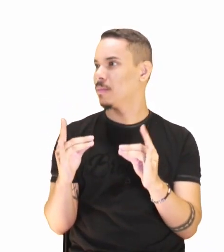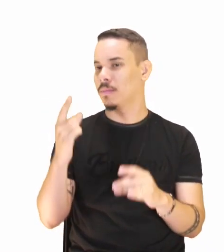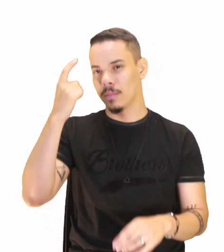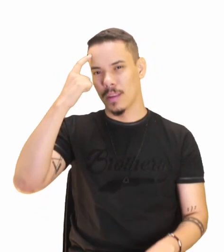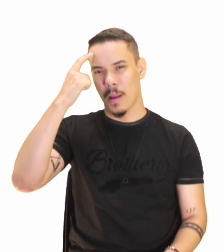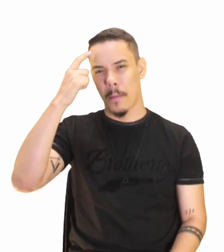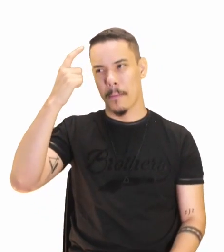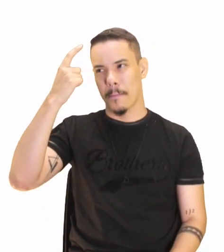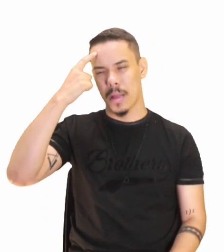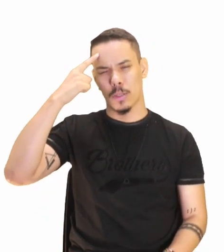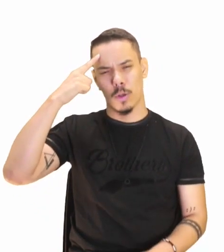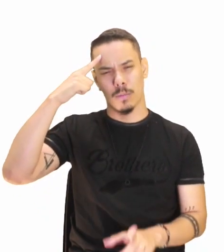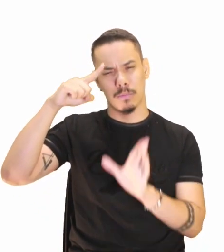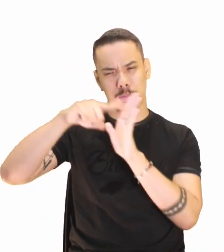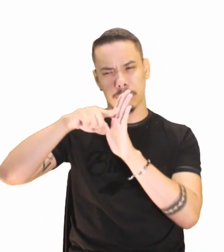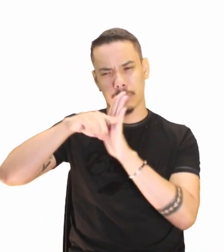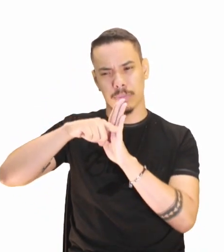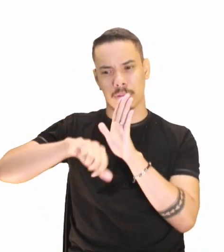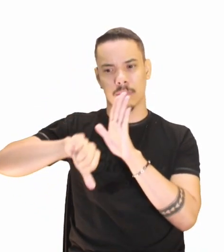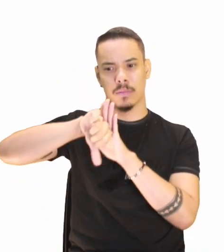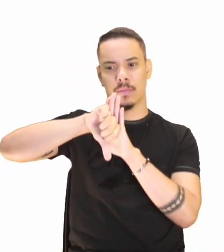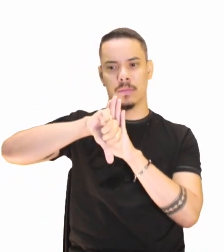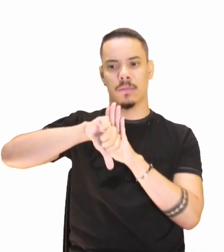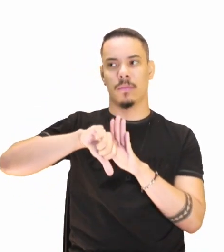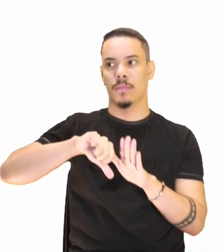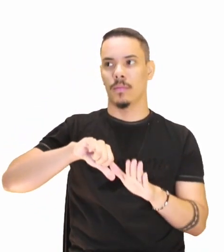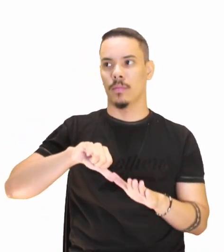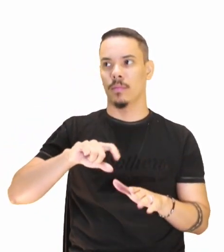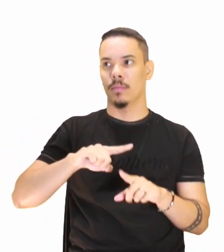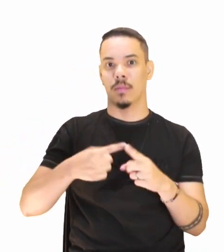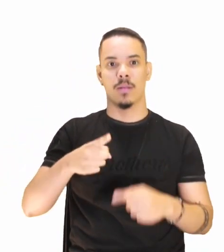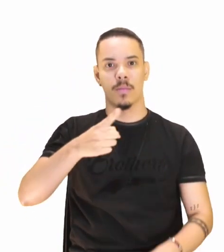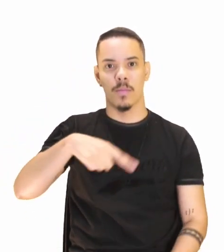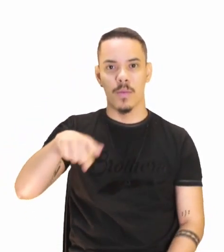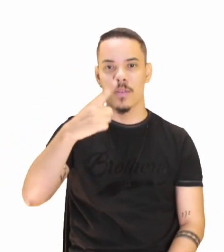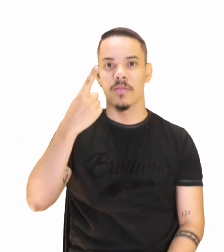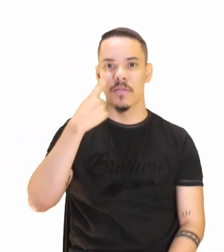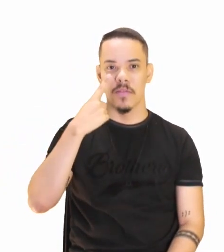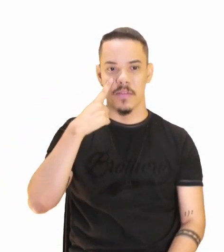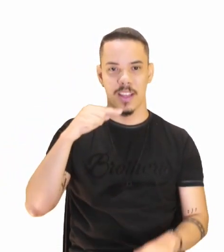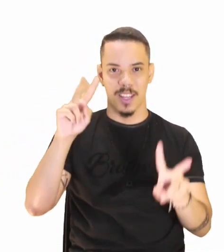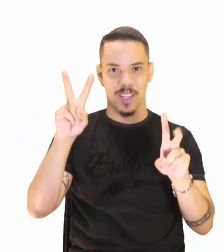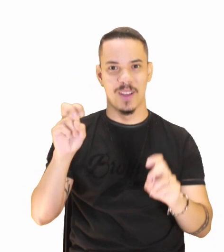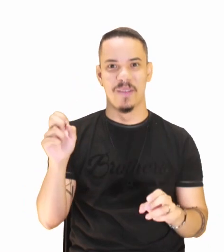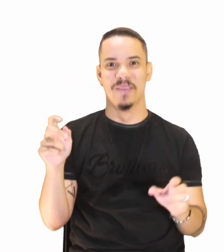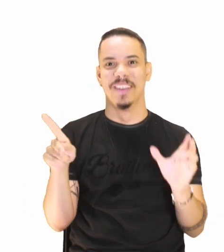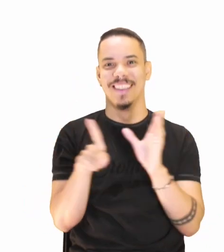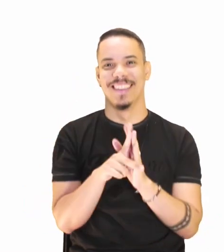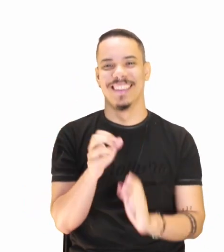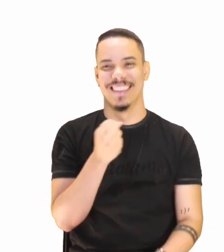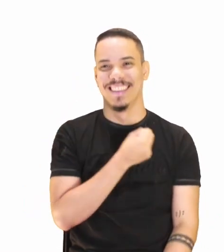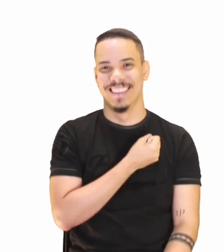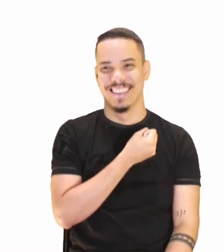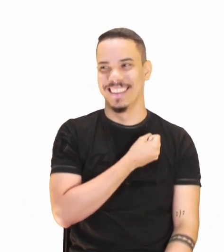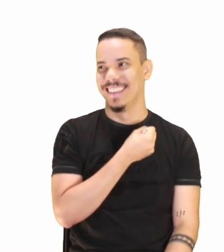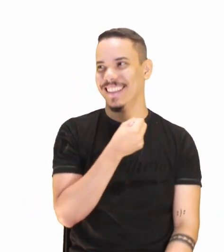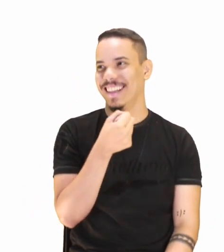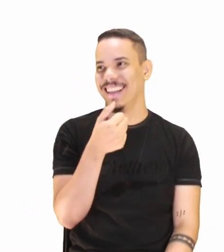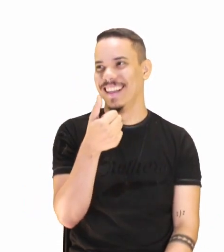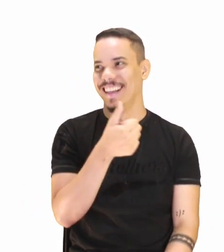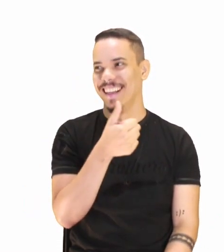É pessimismo, mas na verdade, o nosso estudante com essa questão, olha só, primeiro ano da NASA,